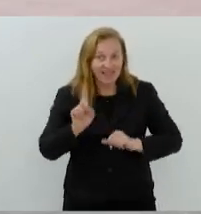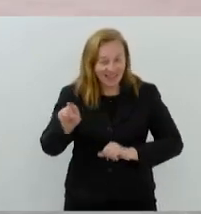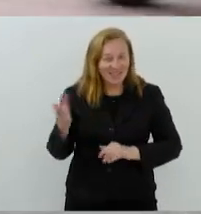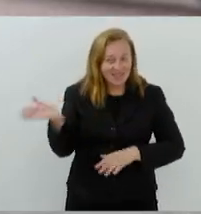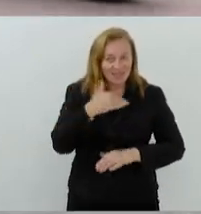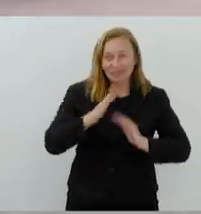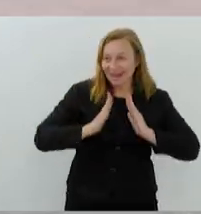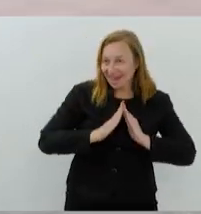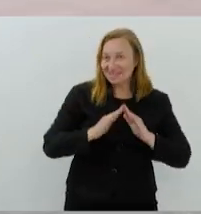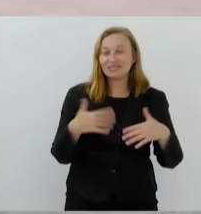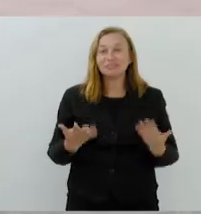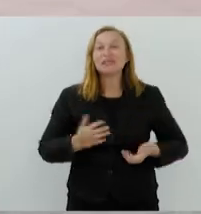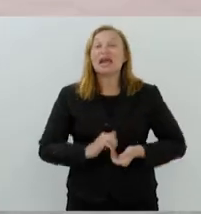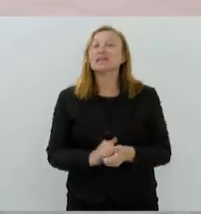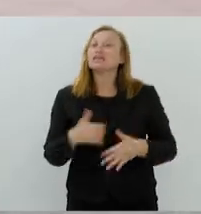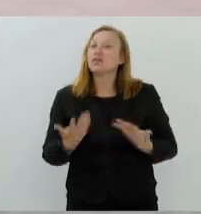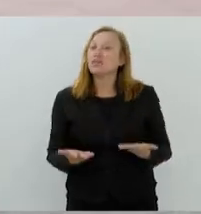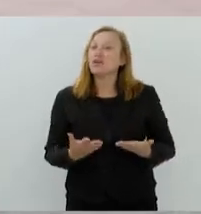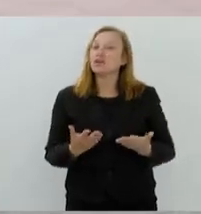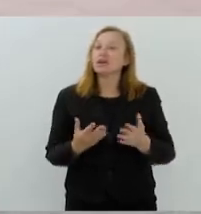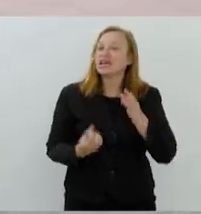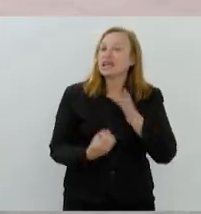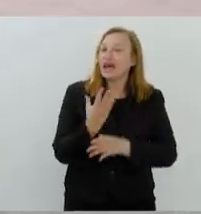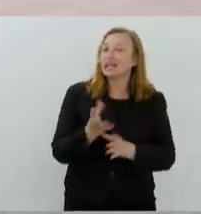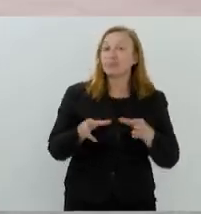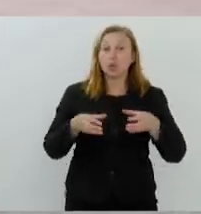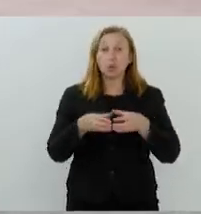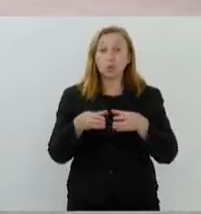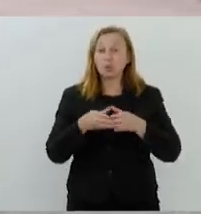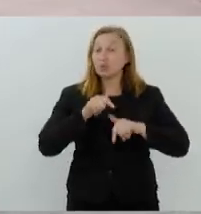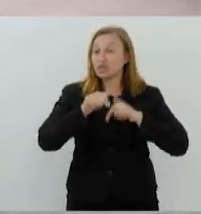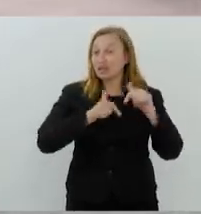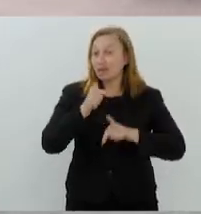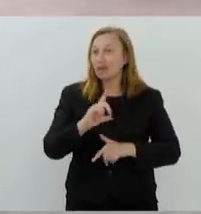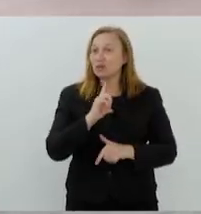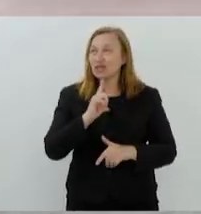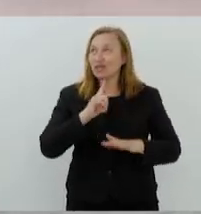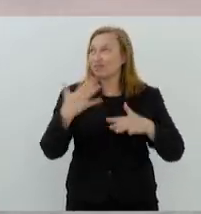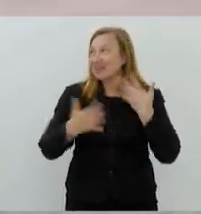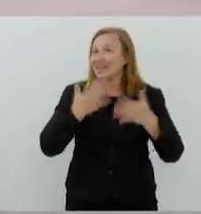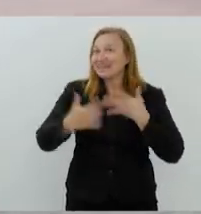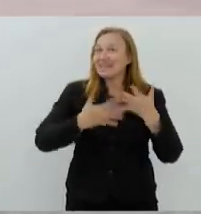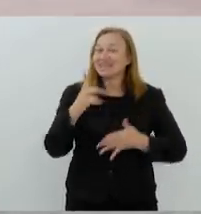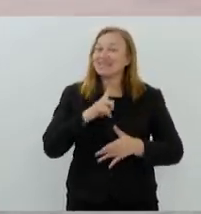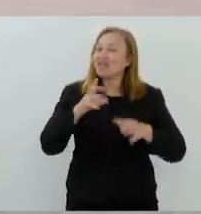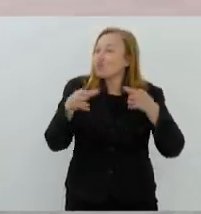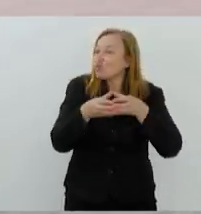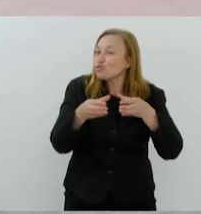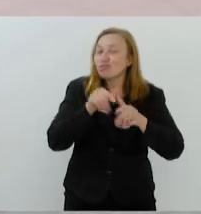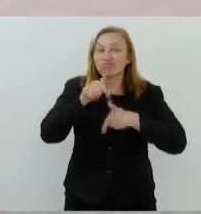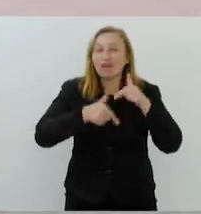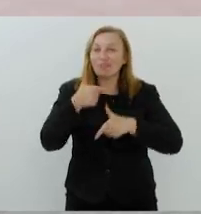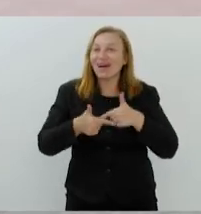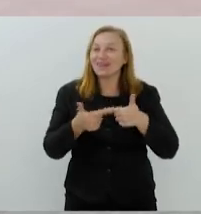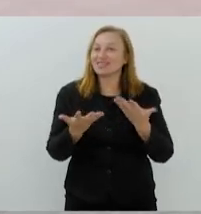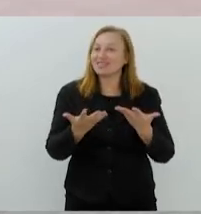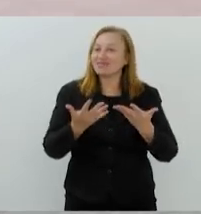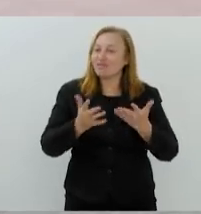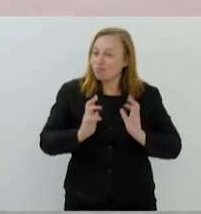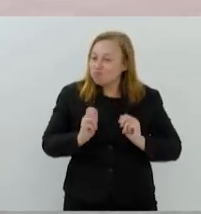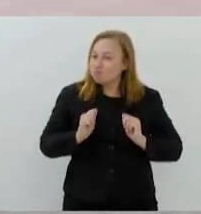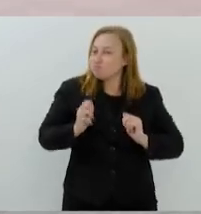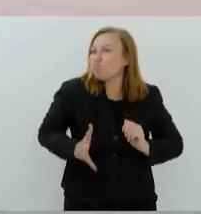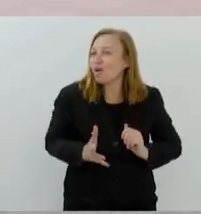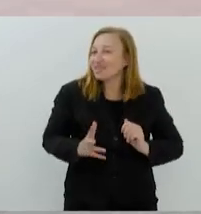Casa. Foi uma programação criada pela equipe. Eu tenho o privilégio de ter uma equipe muito proativa,